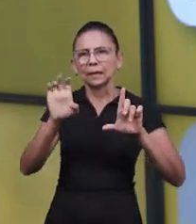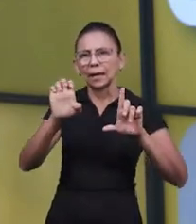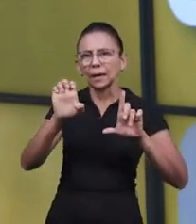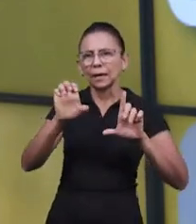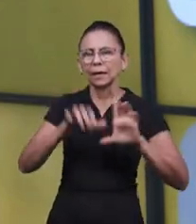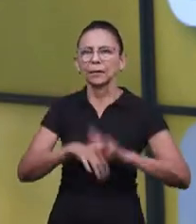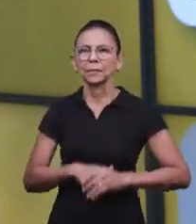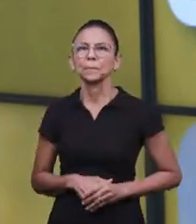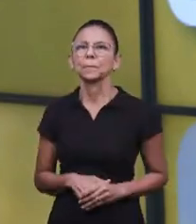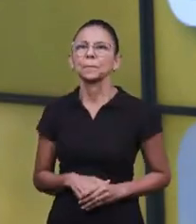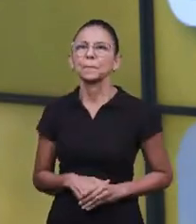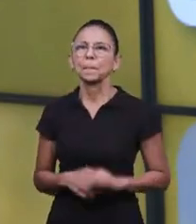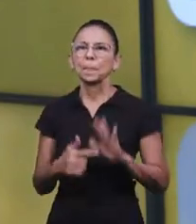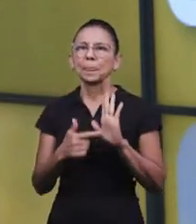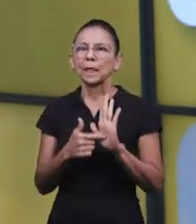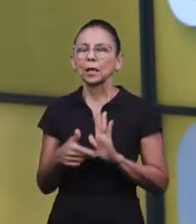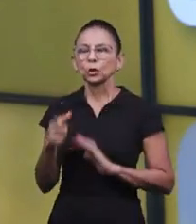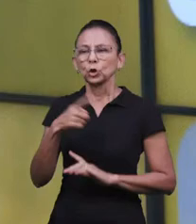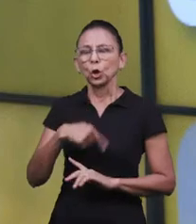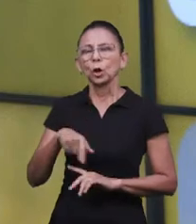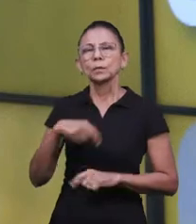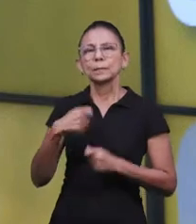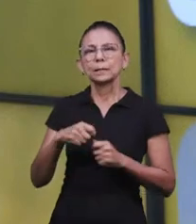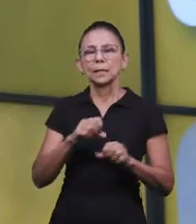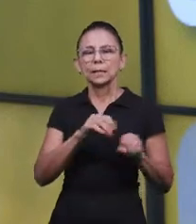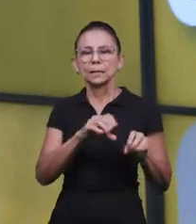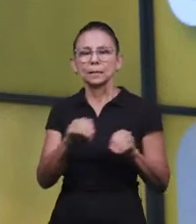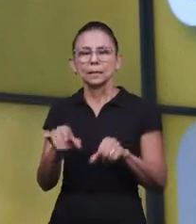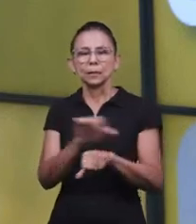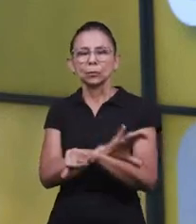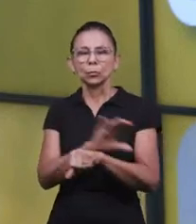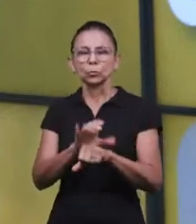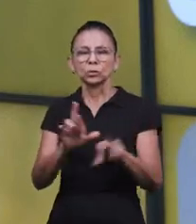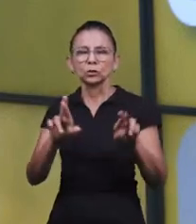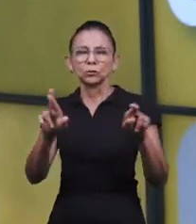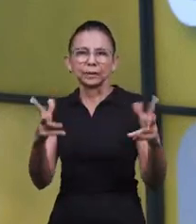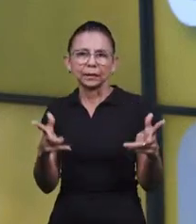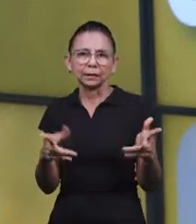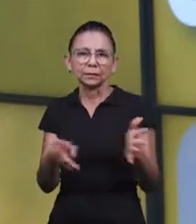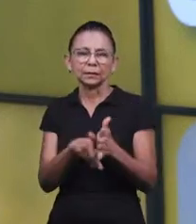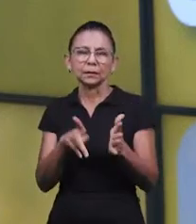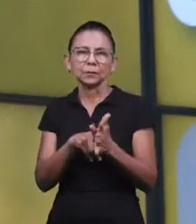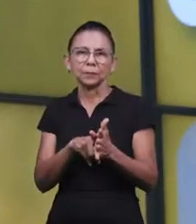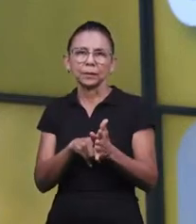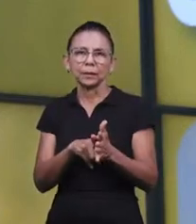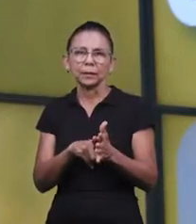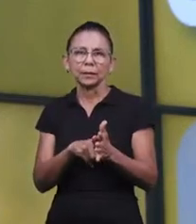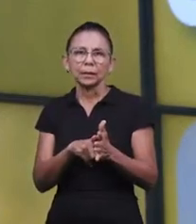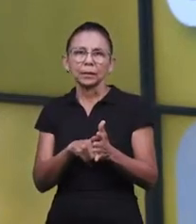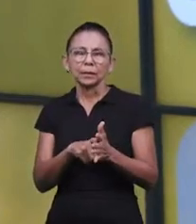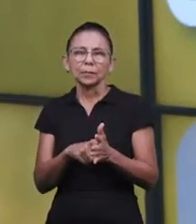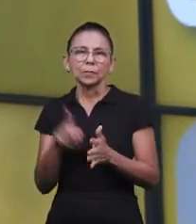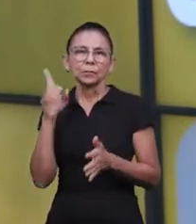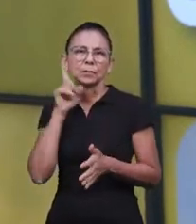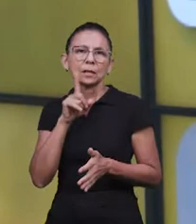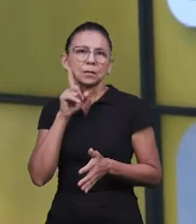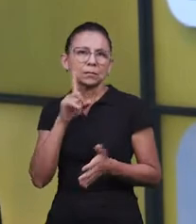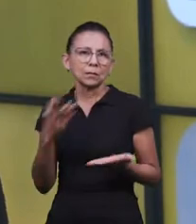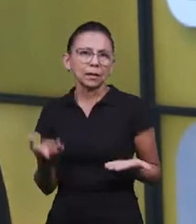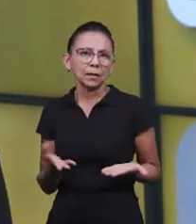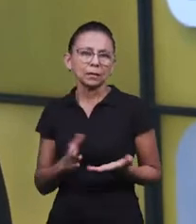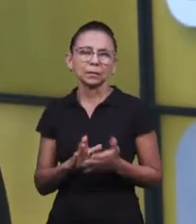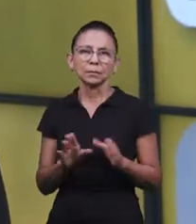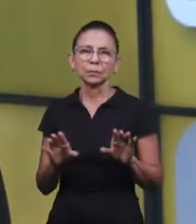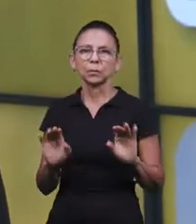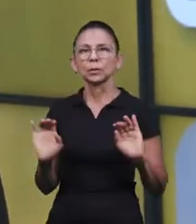que traz o seguinte, que a gente precisa trabalhar diferentes culturas, e culturas, inclusive, americanas, com a ideia de que o Halloween